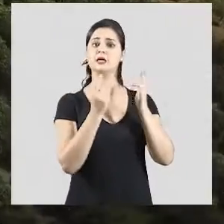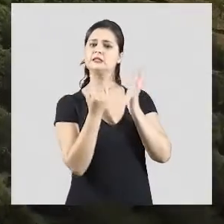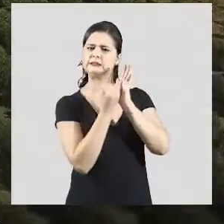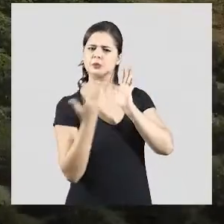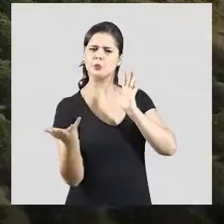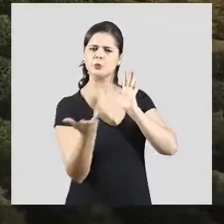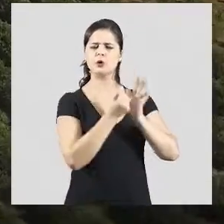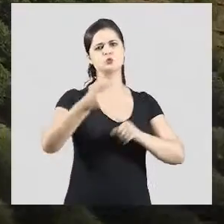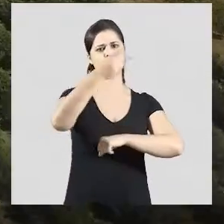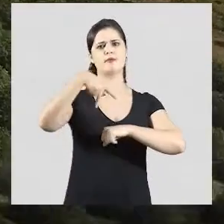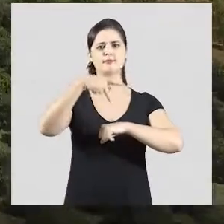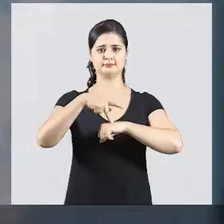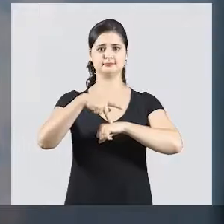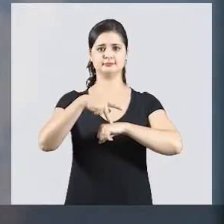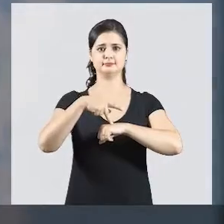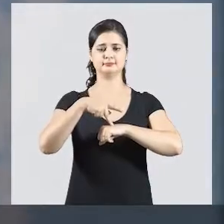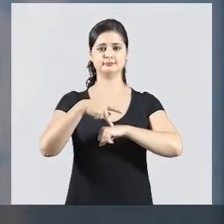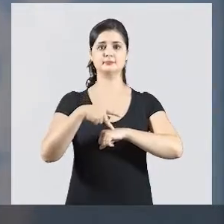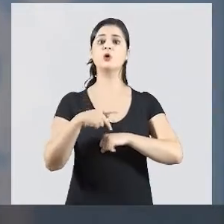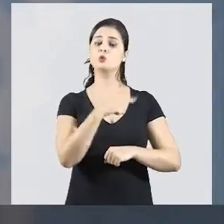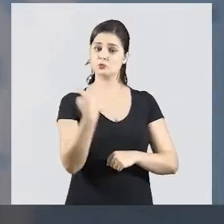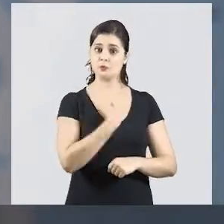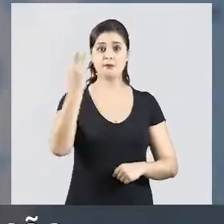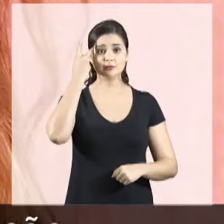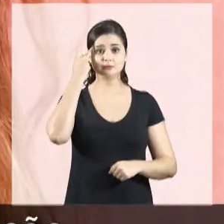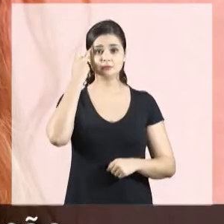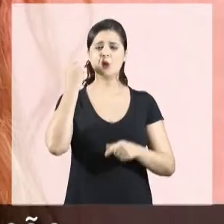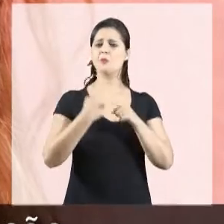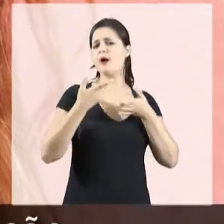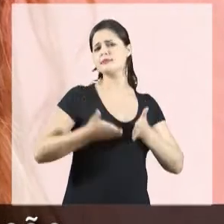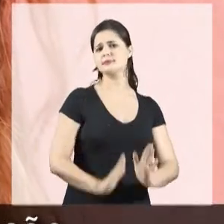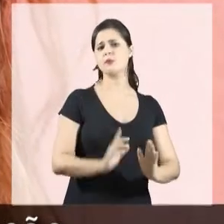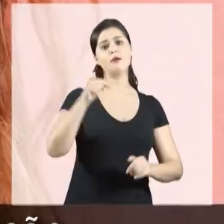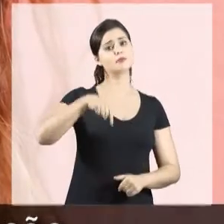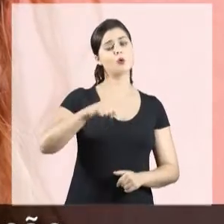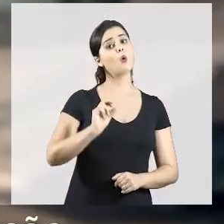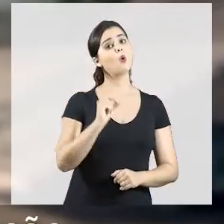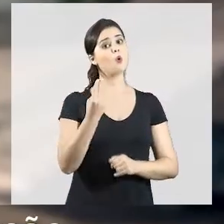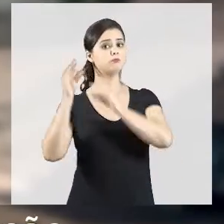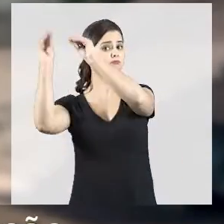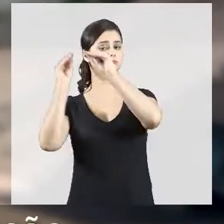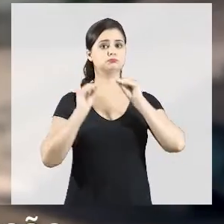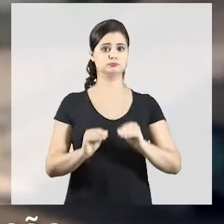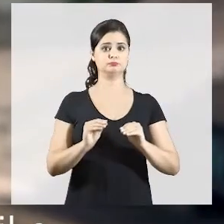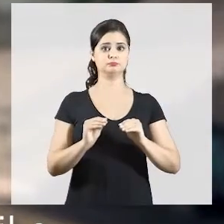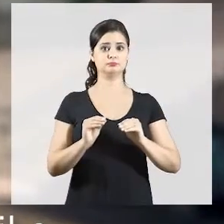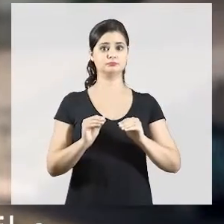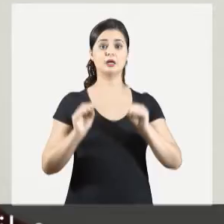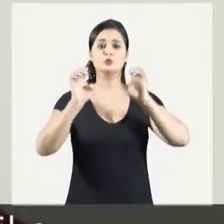a maior arrecadação de impostos do país. Nós somos paulistas. Alguns por nascimento, outros por opção.